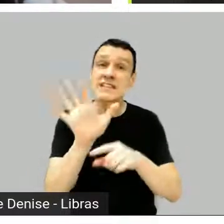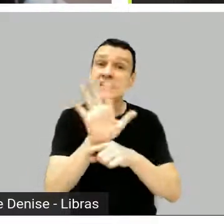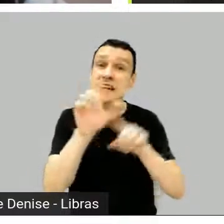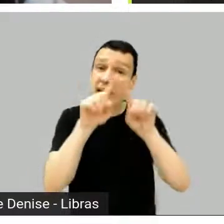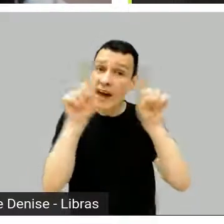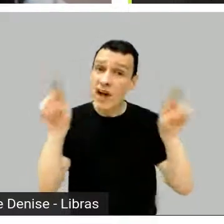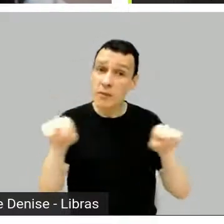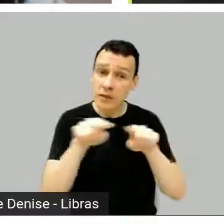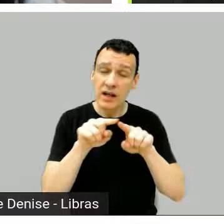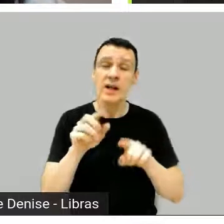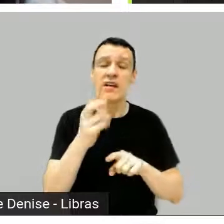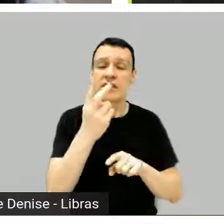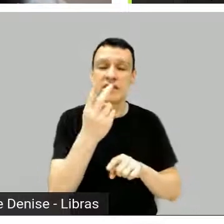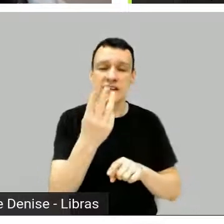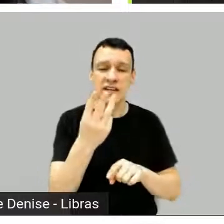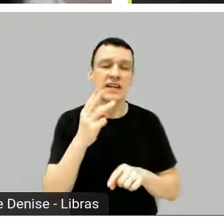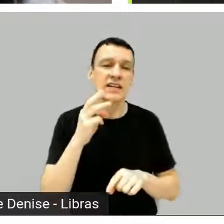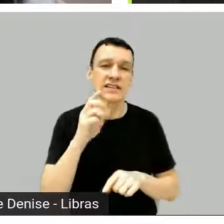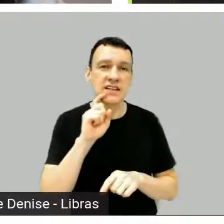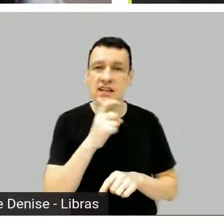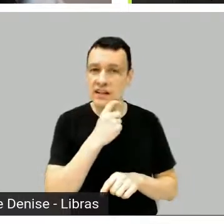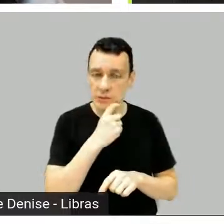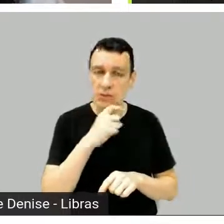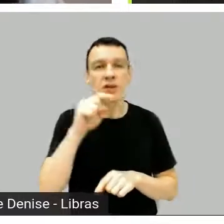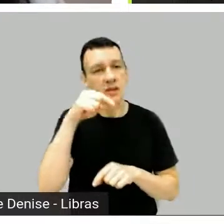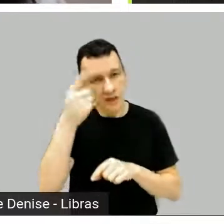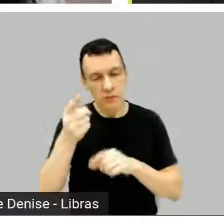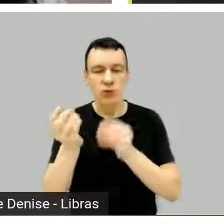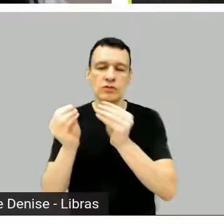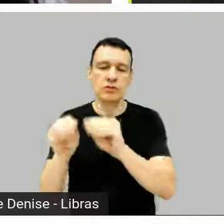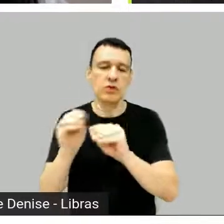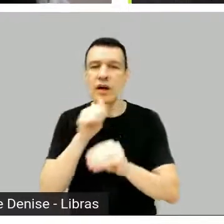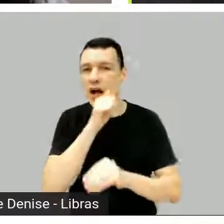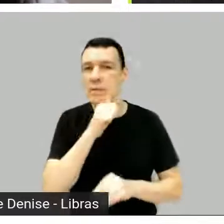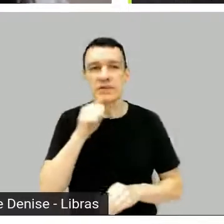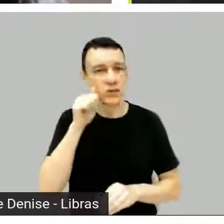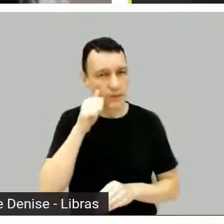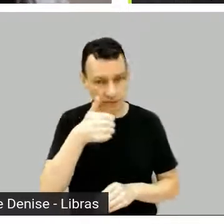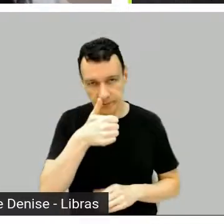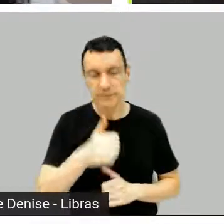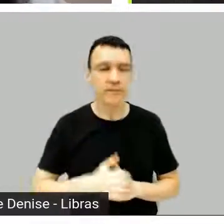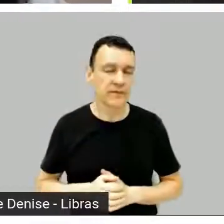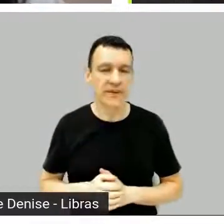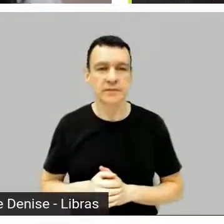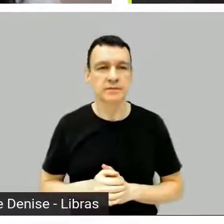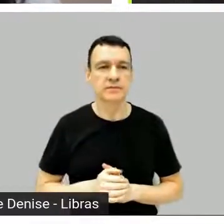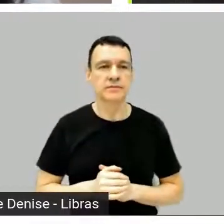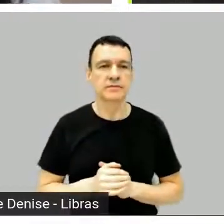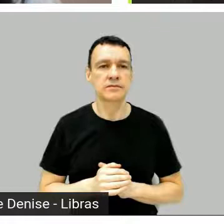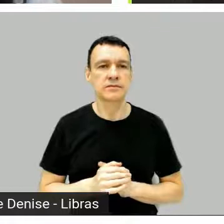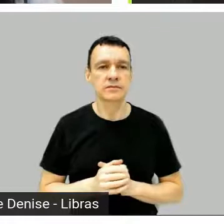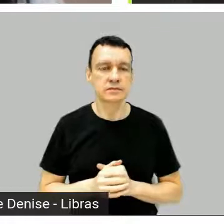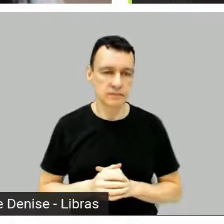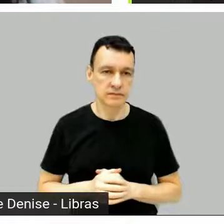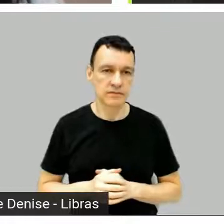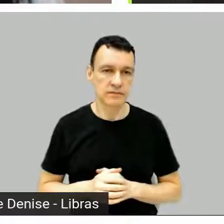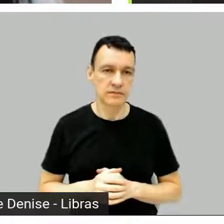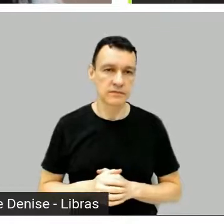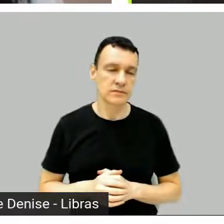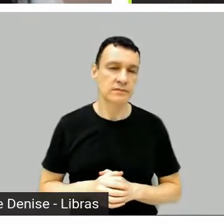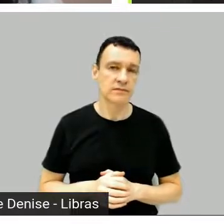depois vai para a Amazon. Maravilha. Bom, já sabemos, então. Bom, dia 23 vai ser